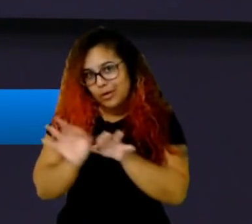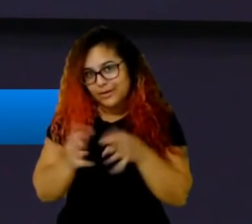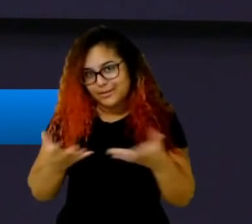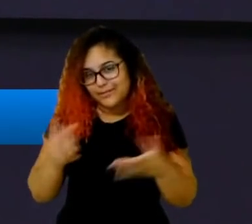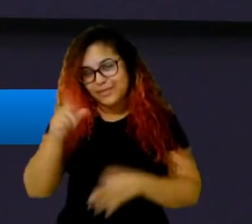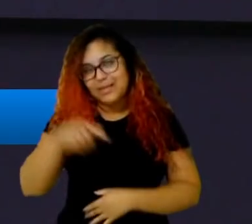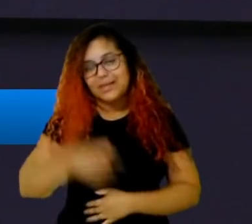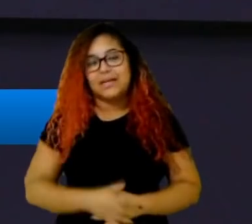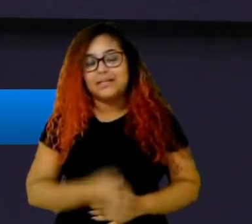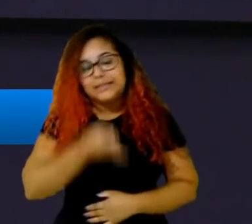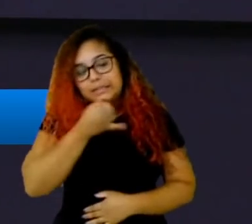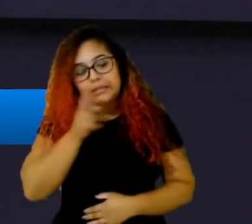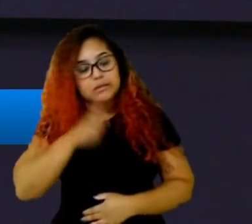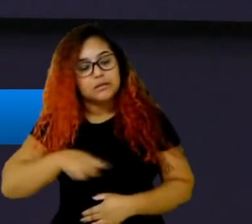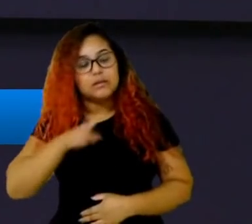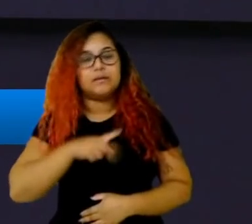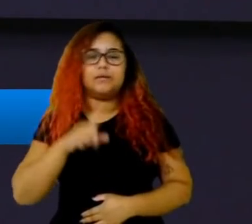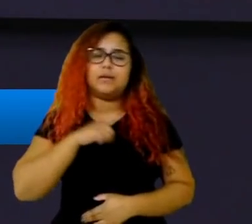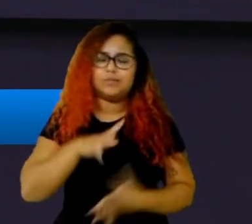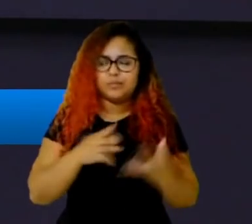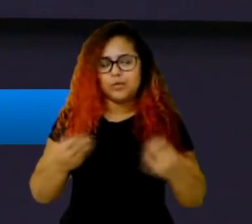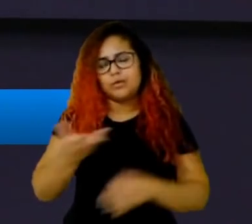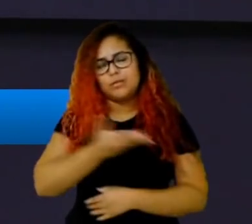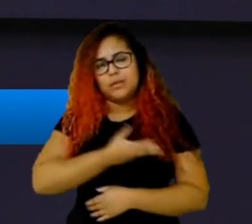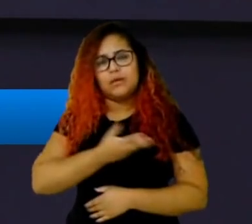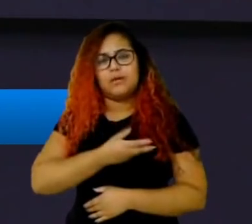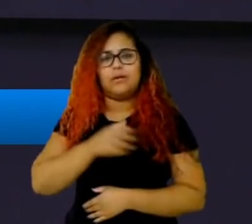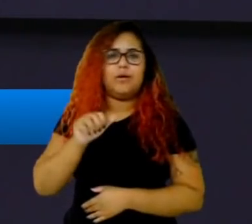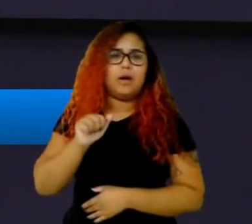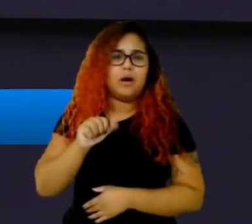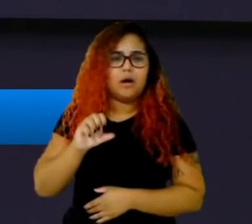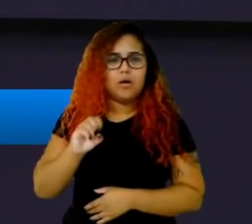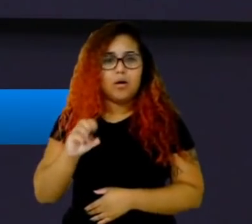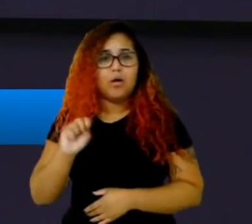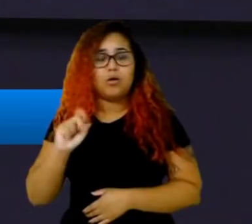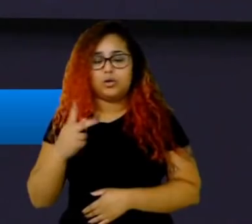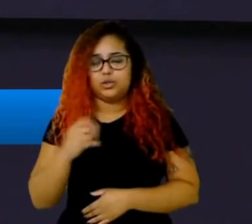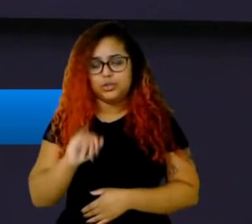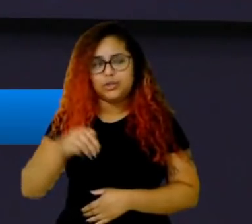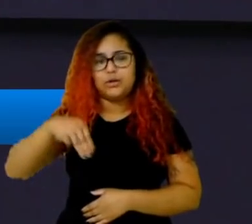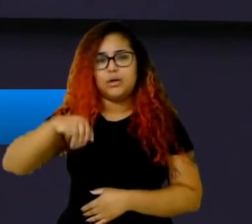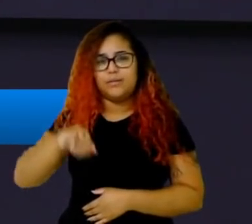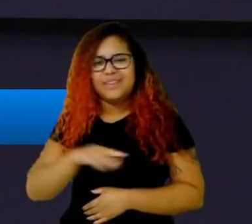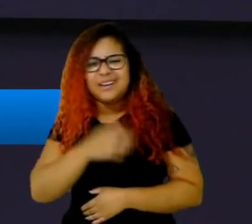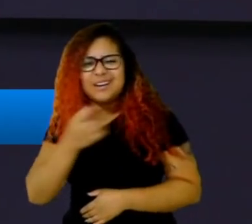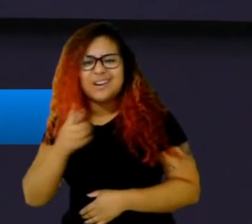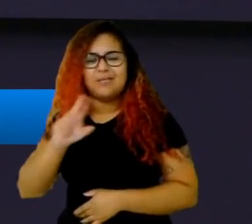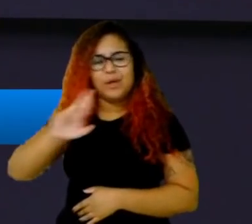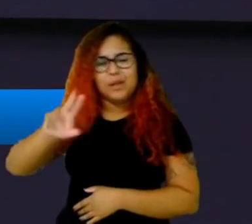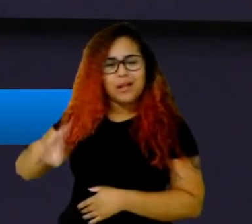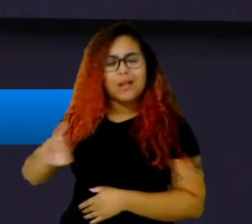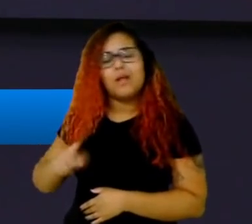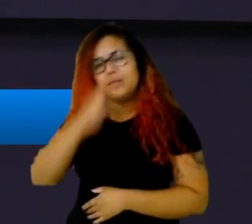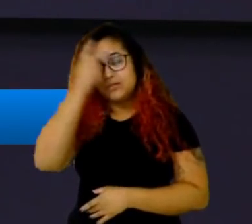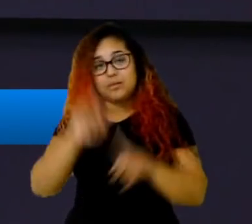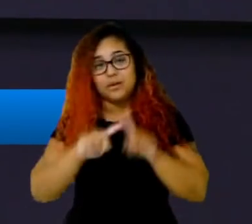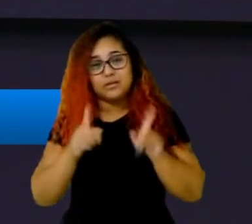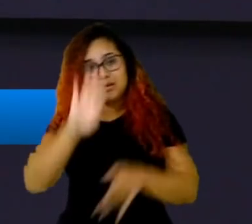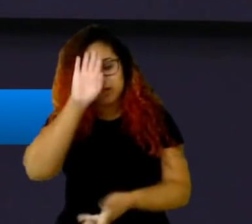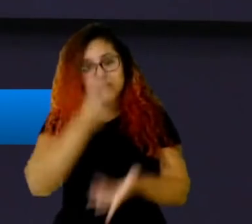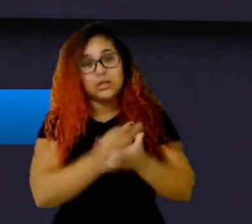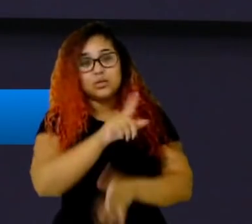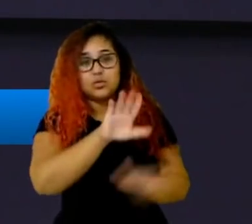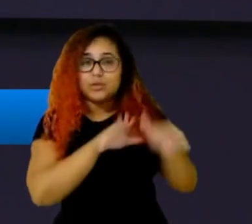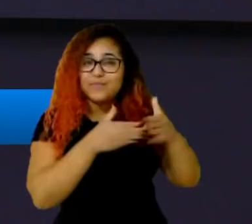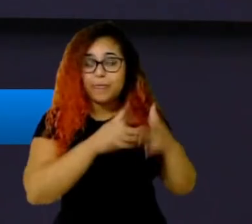Aosch, o Mills, o Micão e todo mundo que tá por lá. Eu acho que esse time, ele tem uma dependência muito grande da conexão entre os veteranos que